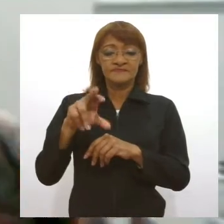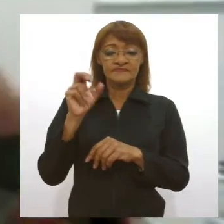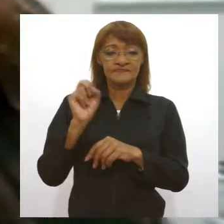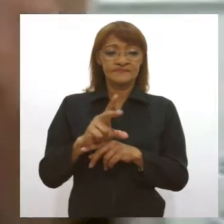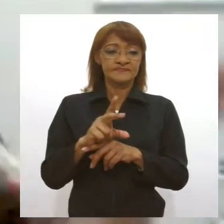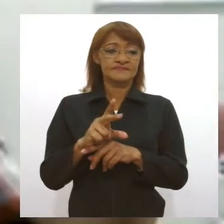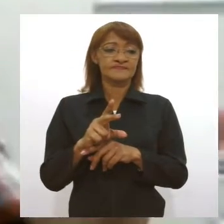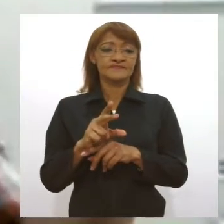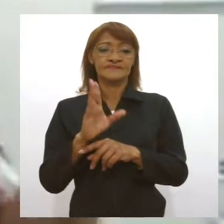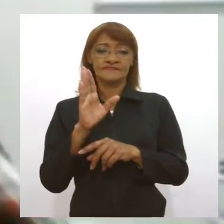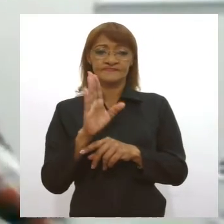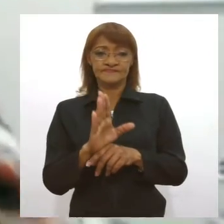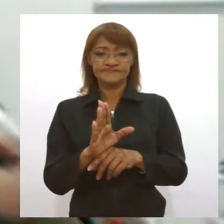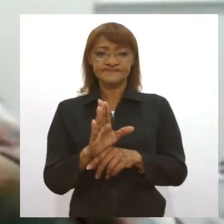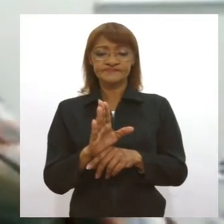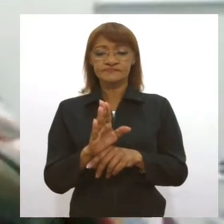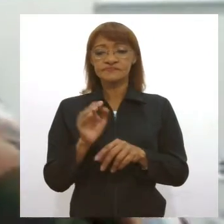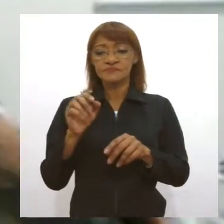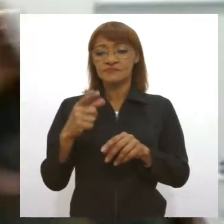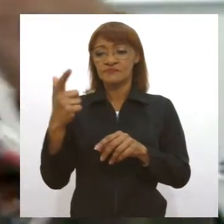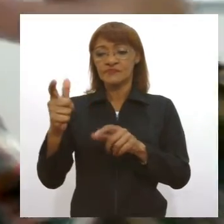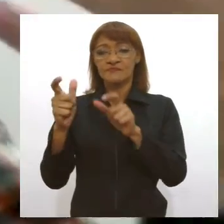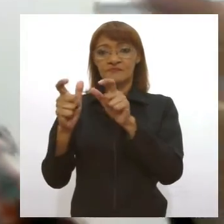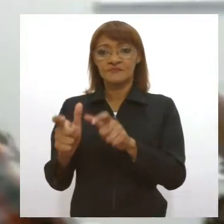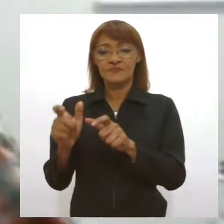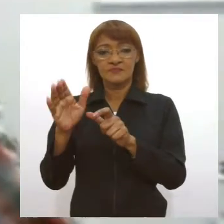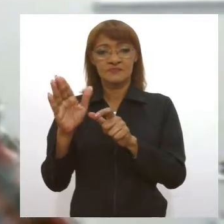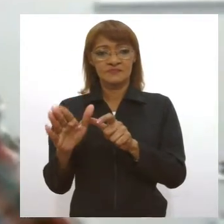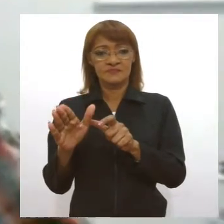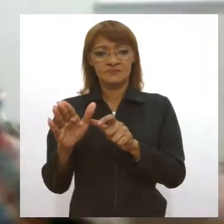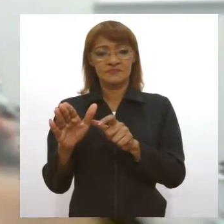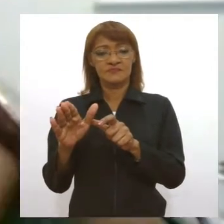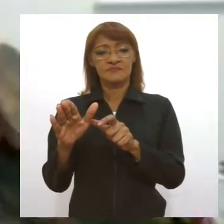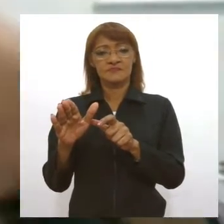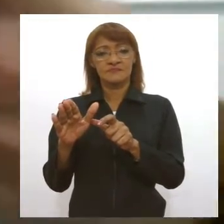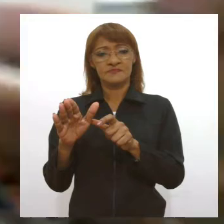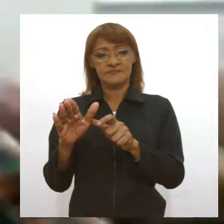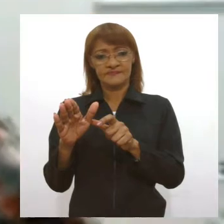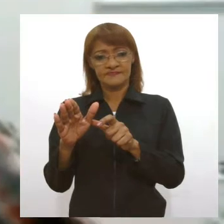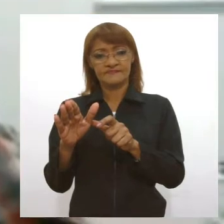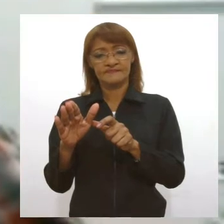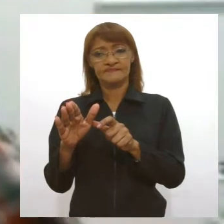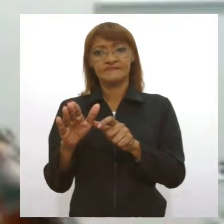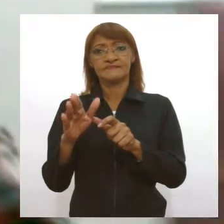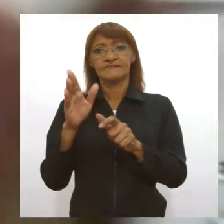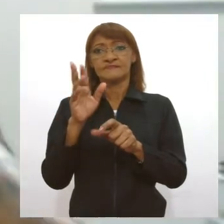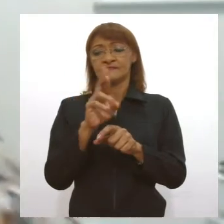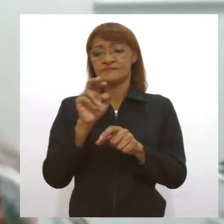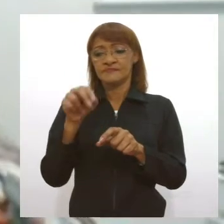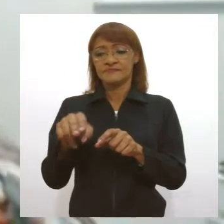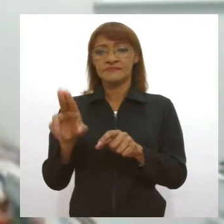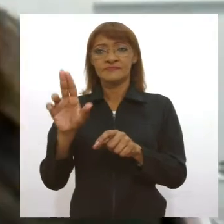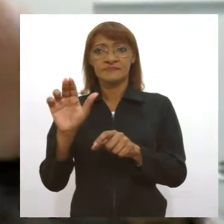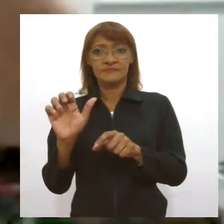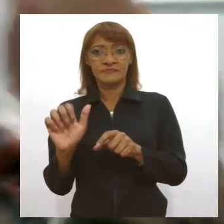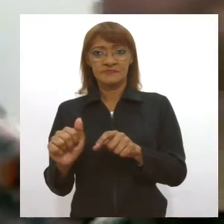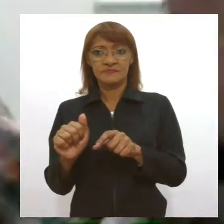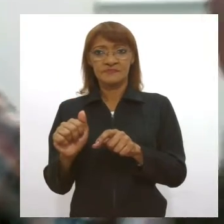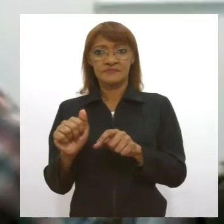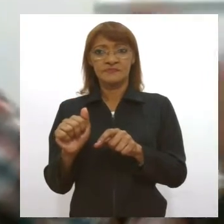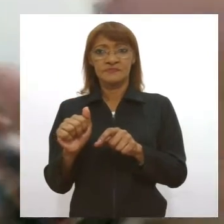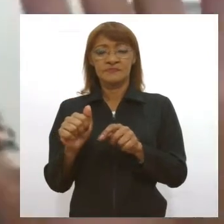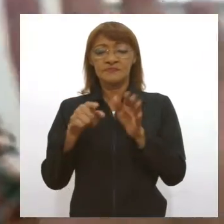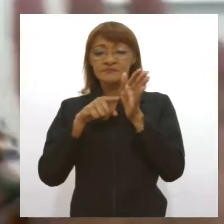vão fazer o sequenciamento. Que eu vou abrir o RNA do vírus para descobrir qual a